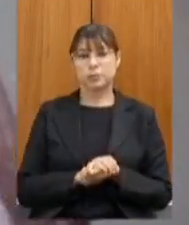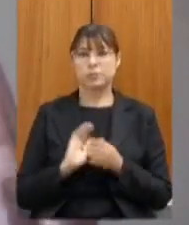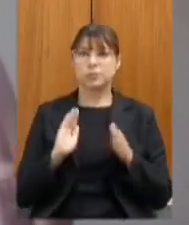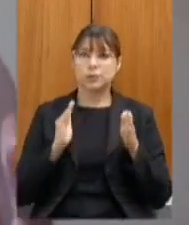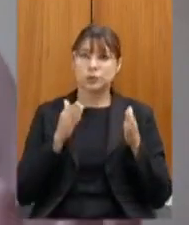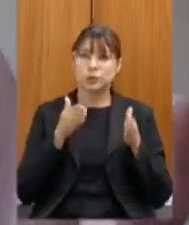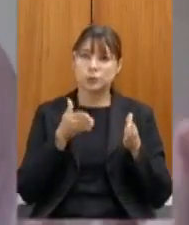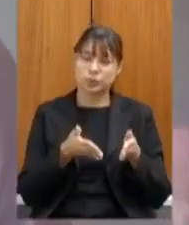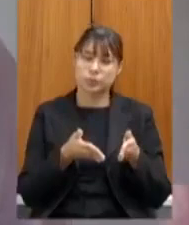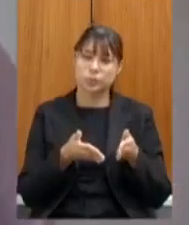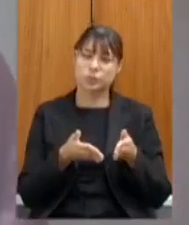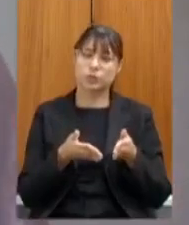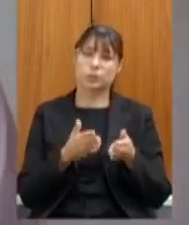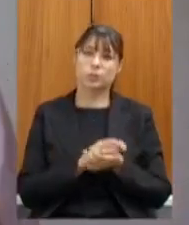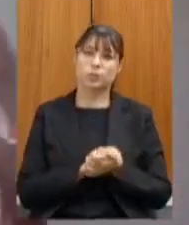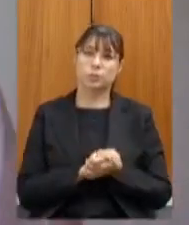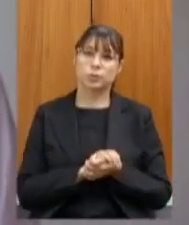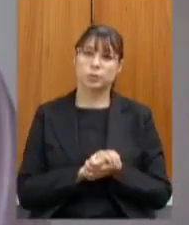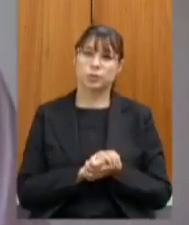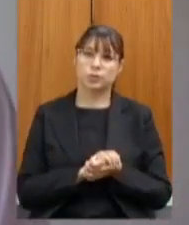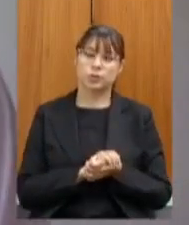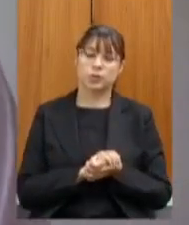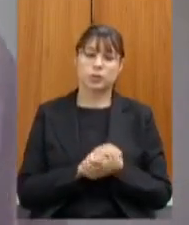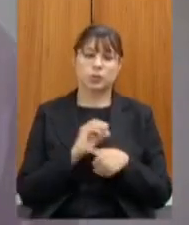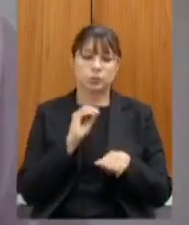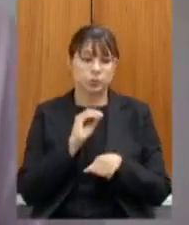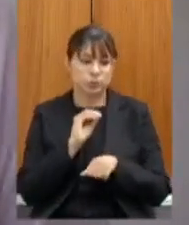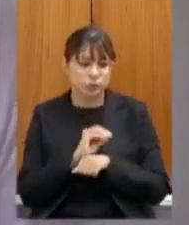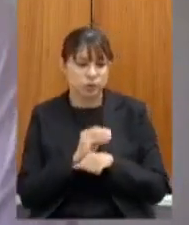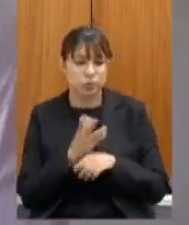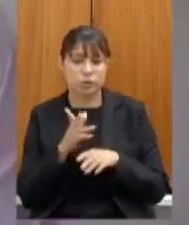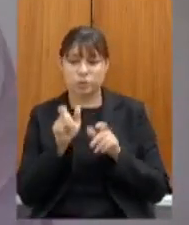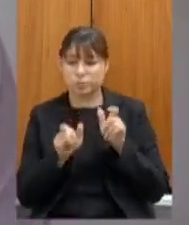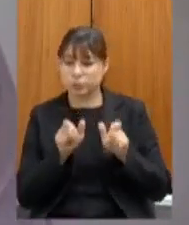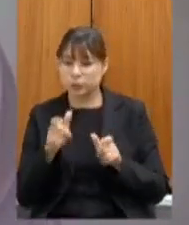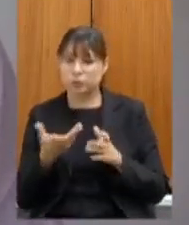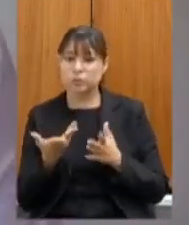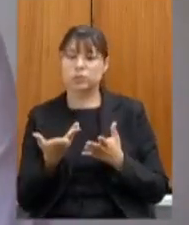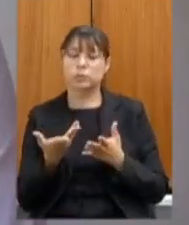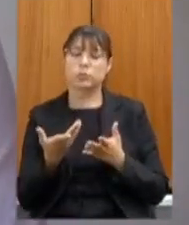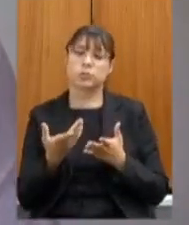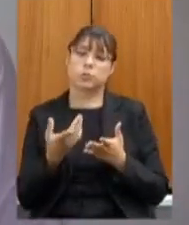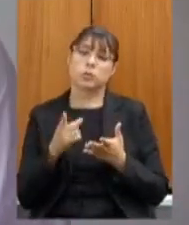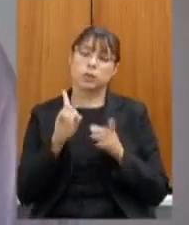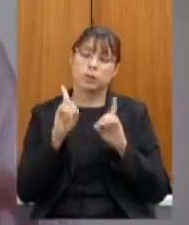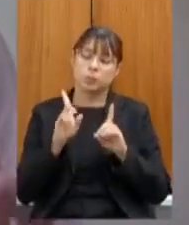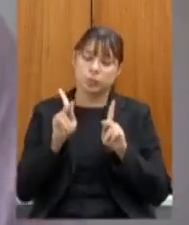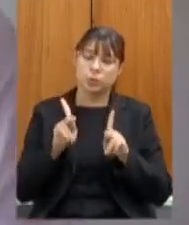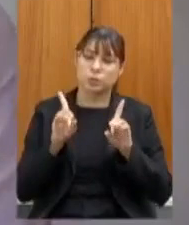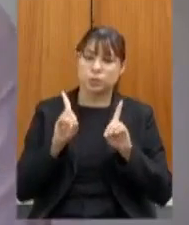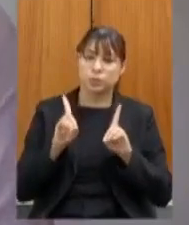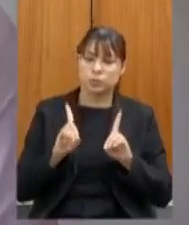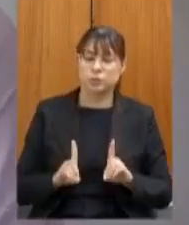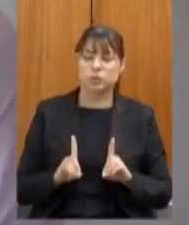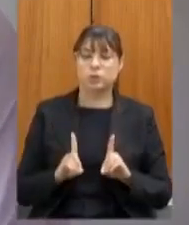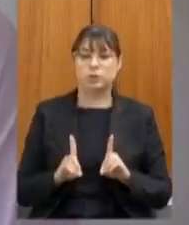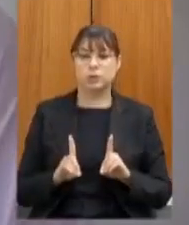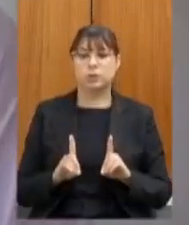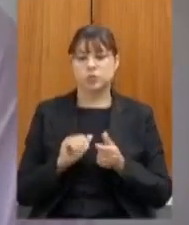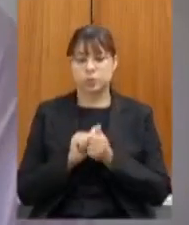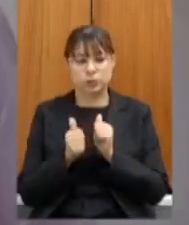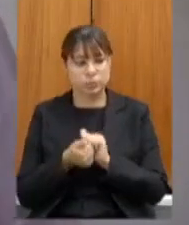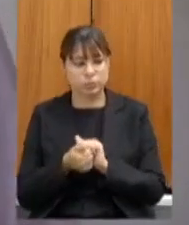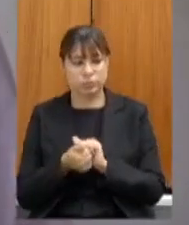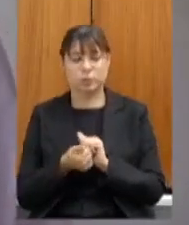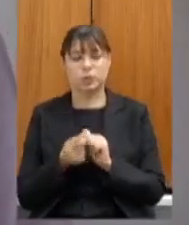do setor de atenção a pessoa com deficiência e adaptando ele a toda a nossa necessidade no sistema educacional isso é